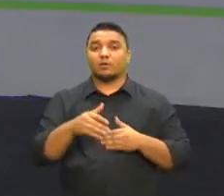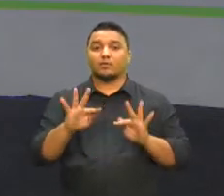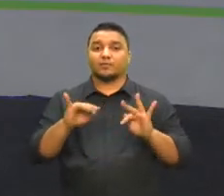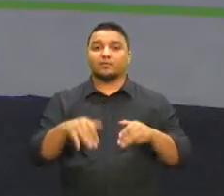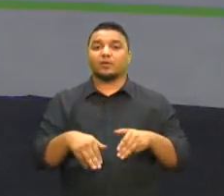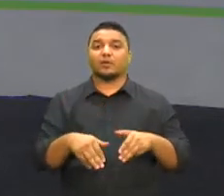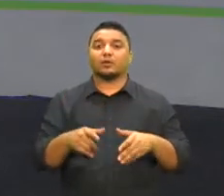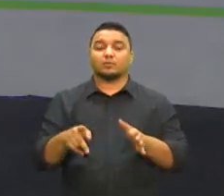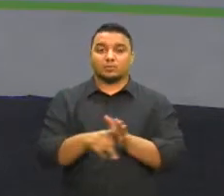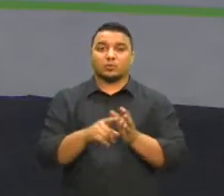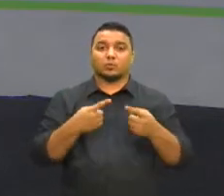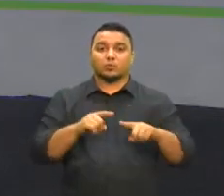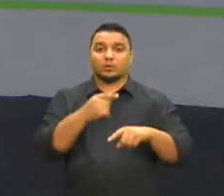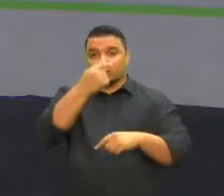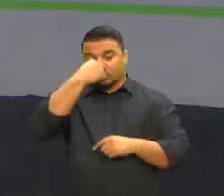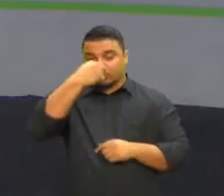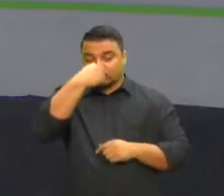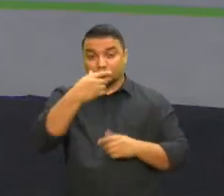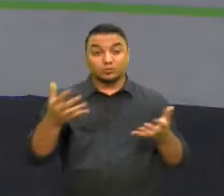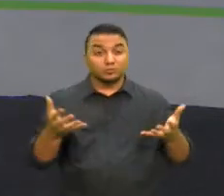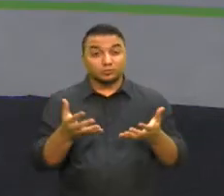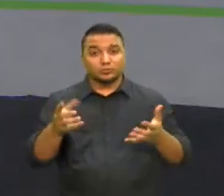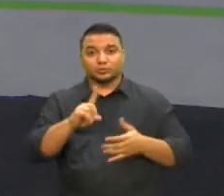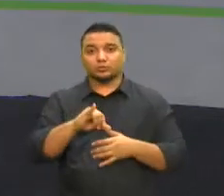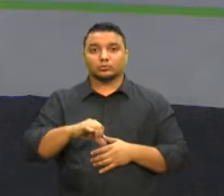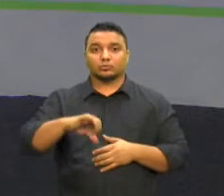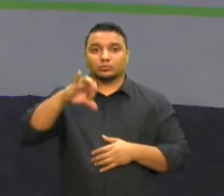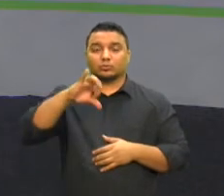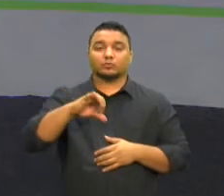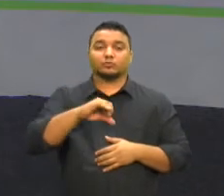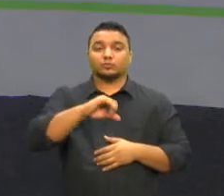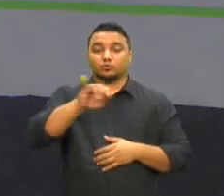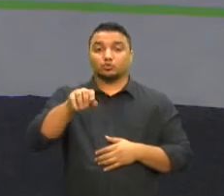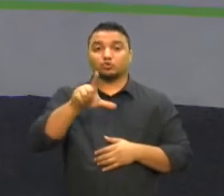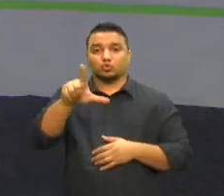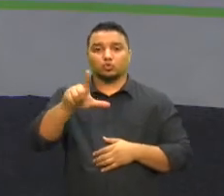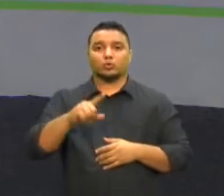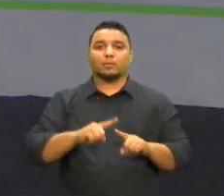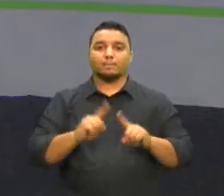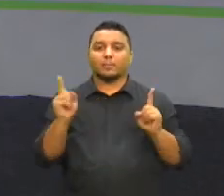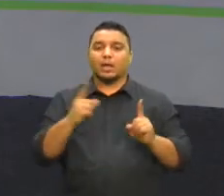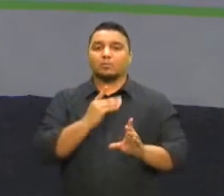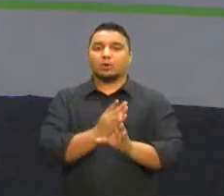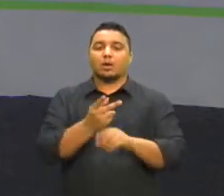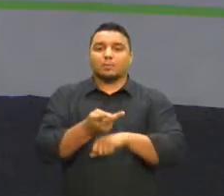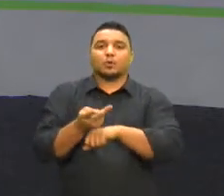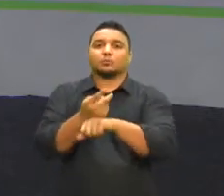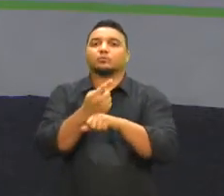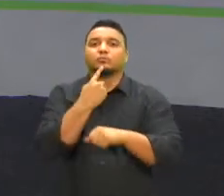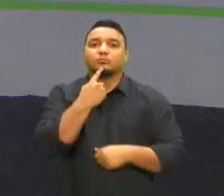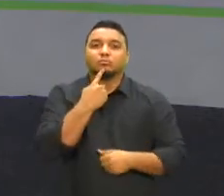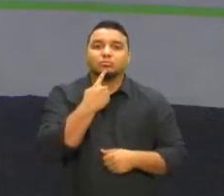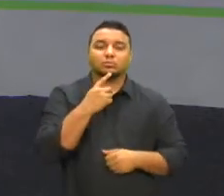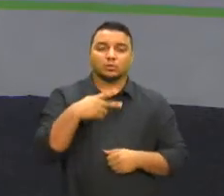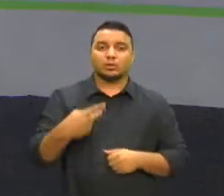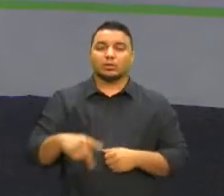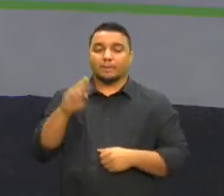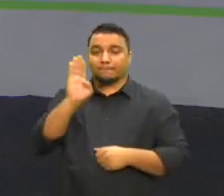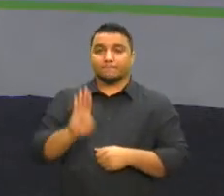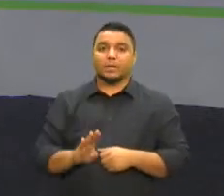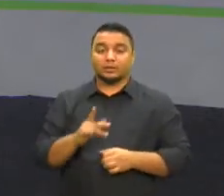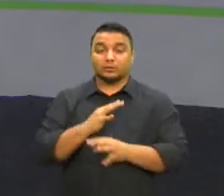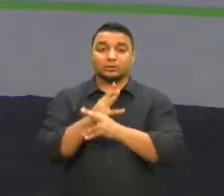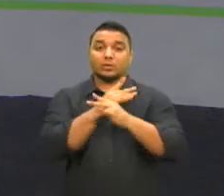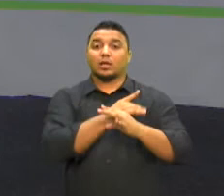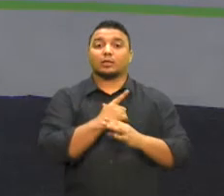campanha de vacinação contra a gripe hoje, dia 9 de julho. Mas por conta da baixa procura em várias cidades brasileiras, o prazo